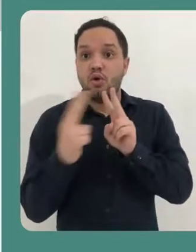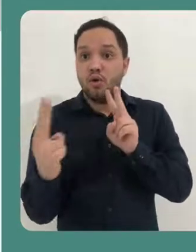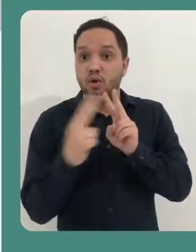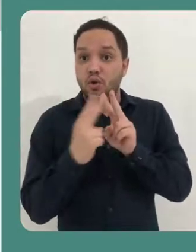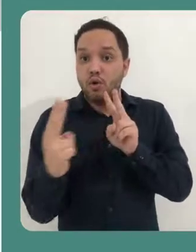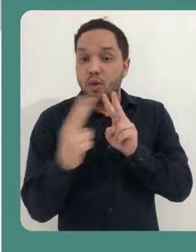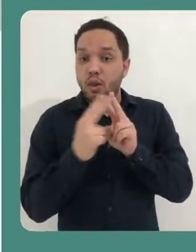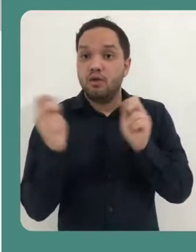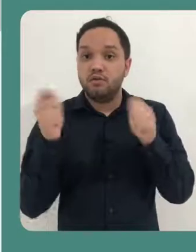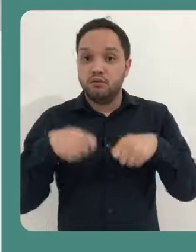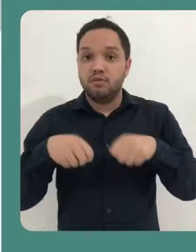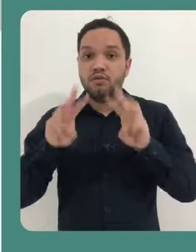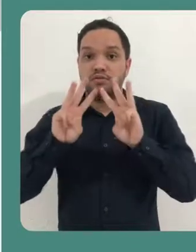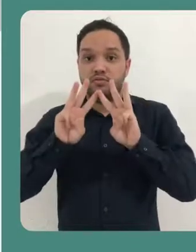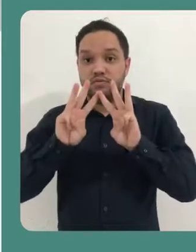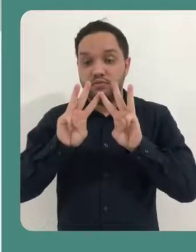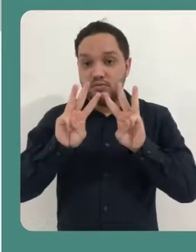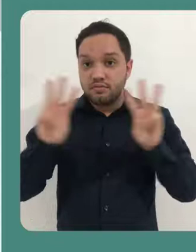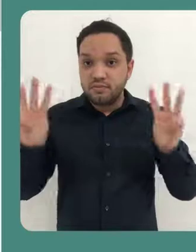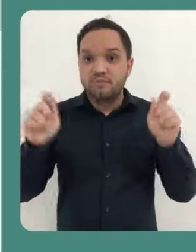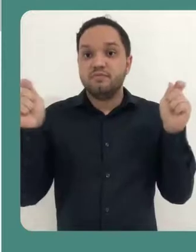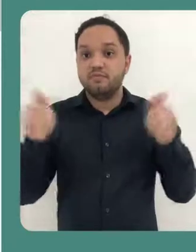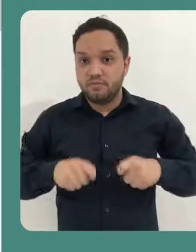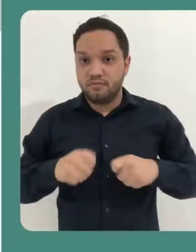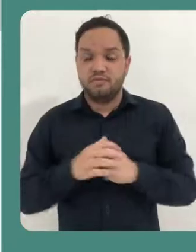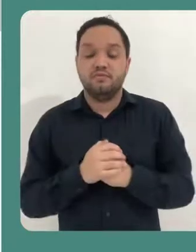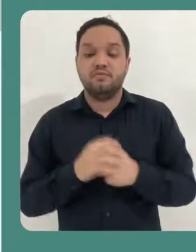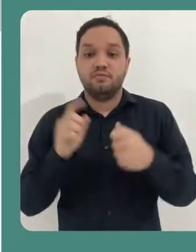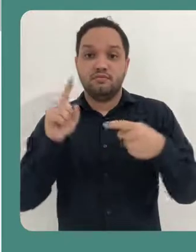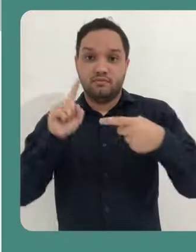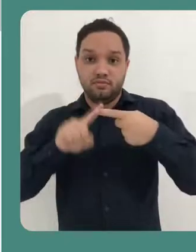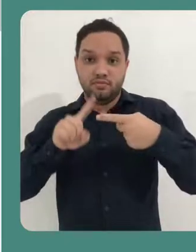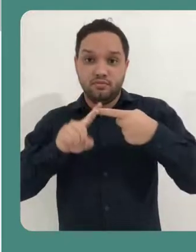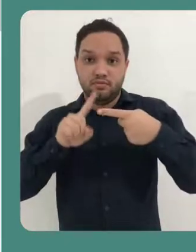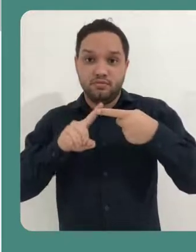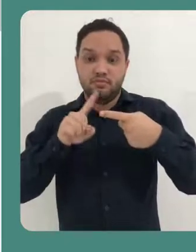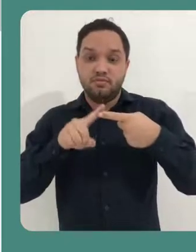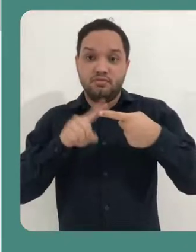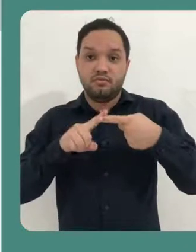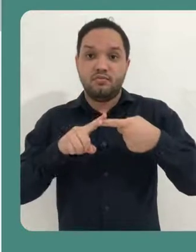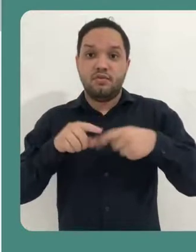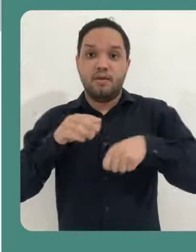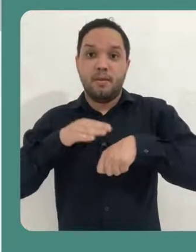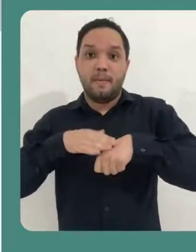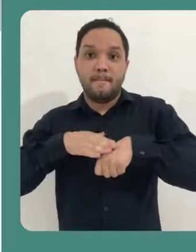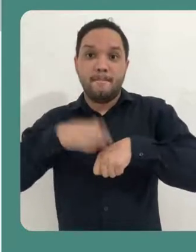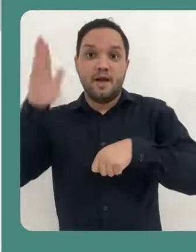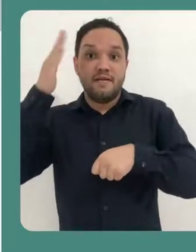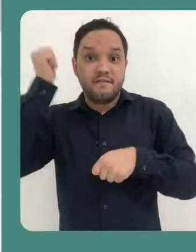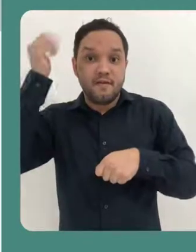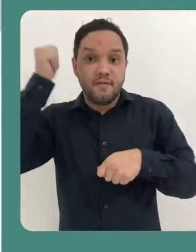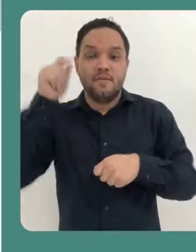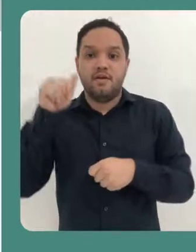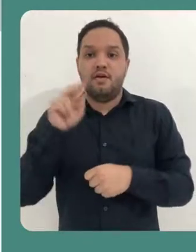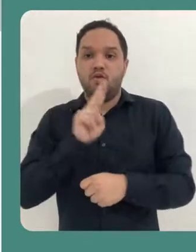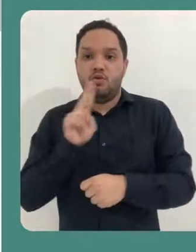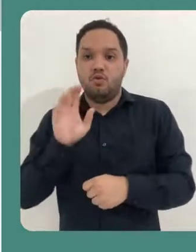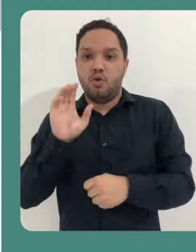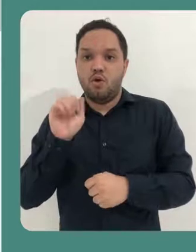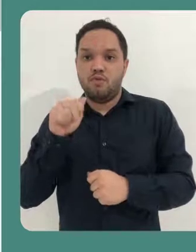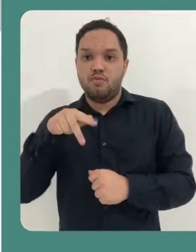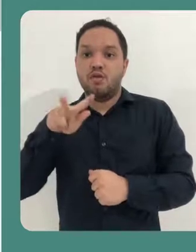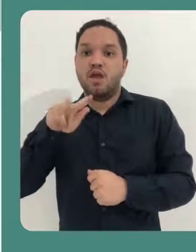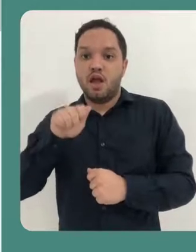plataformas online que você pode acessar a partir do seu navegador. A primeira delas, e diria talvez a mais